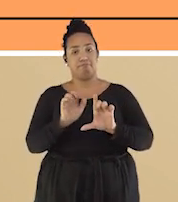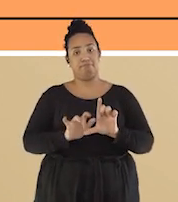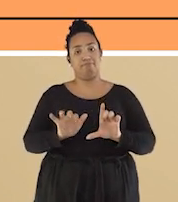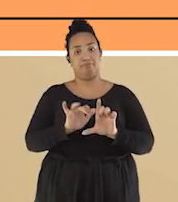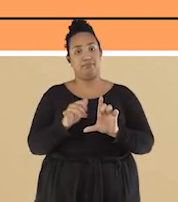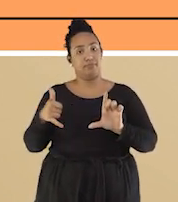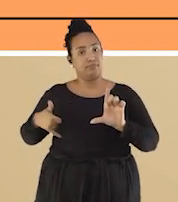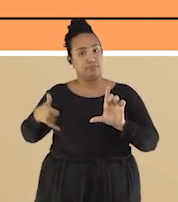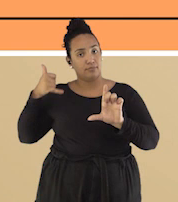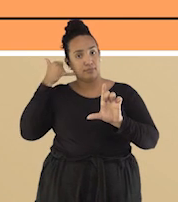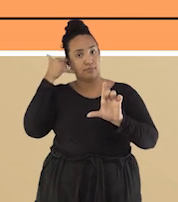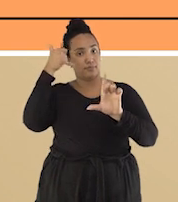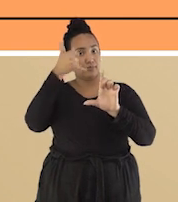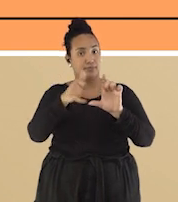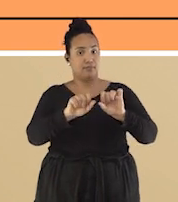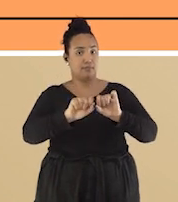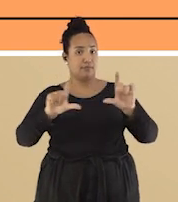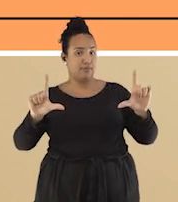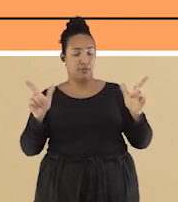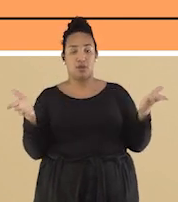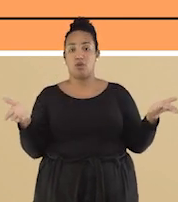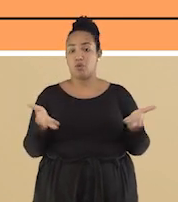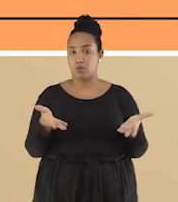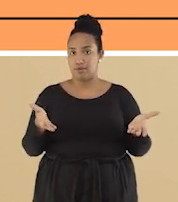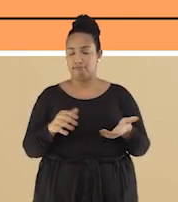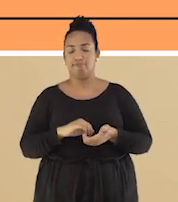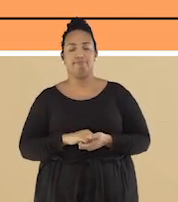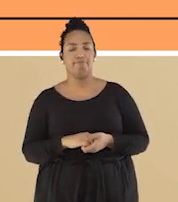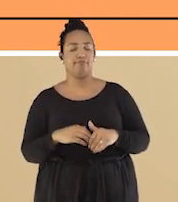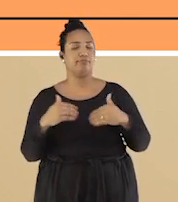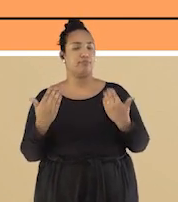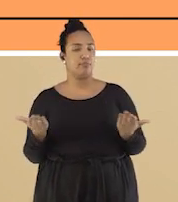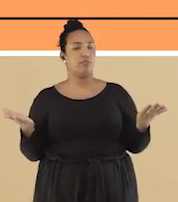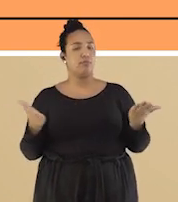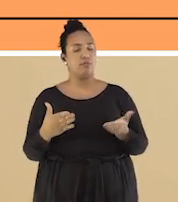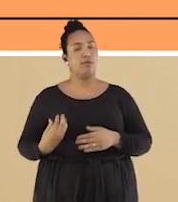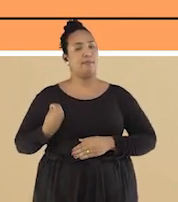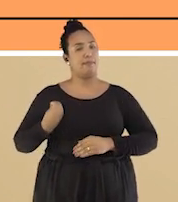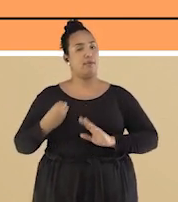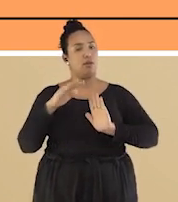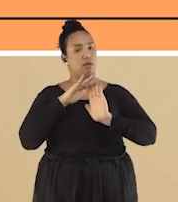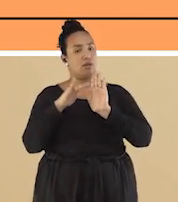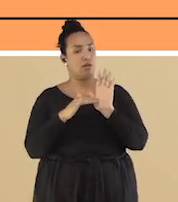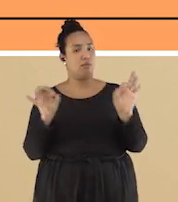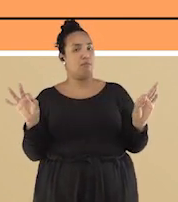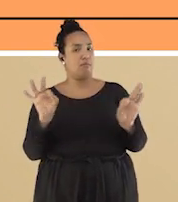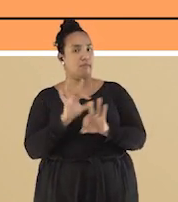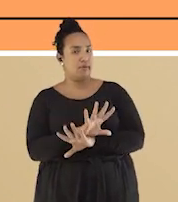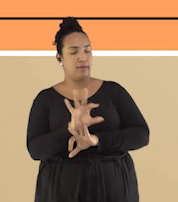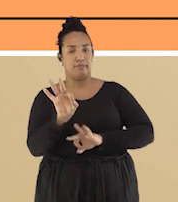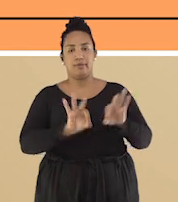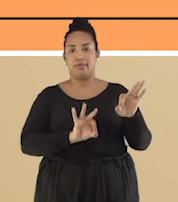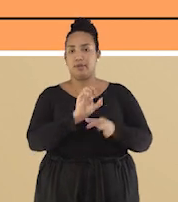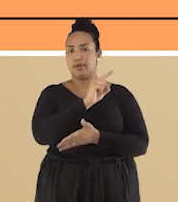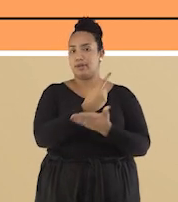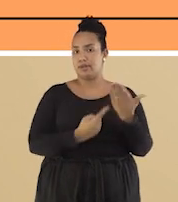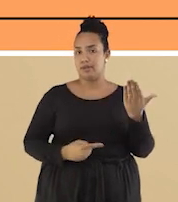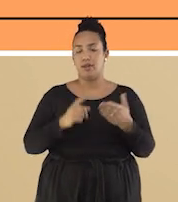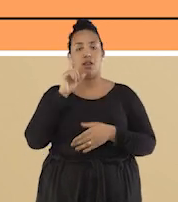celular para o QR Code que está aparecendo aqui na tela. Agora que você já marcou sua presença, pegue o seu caderno, lápis,